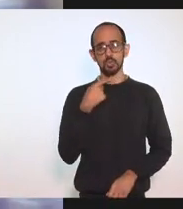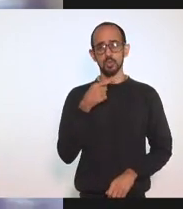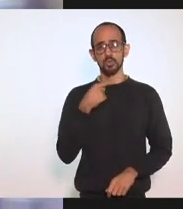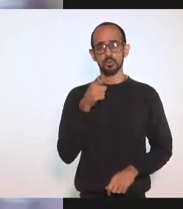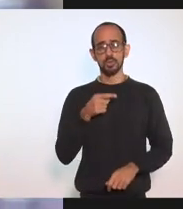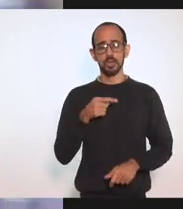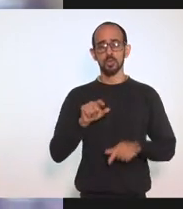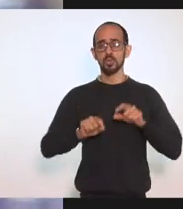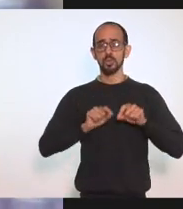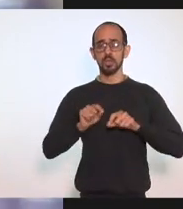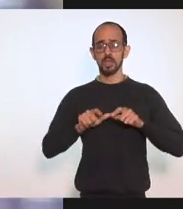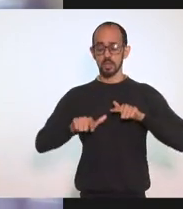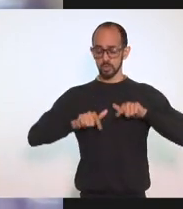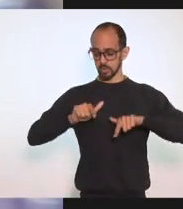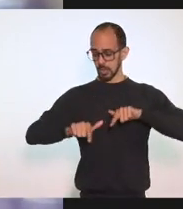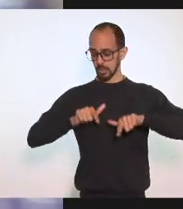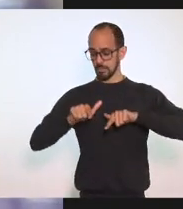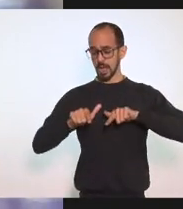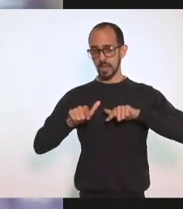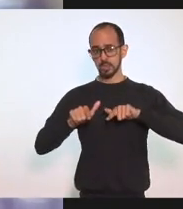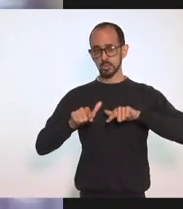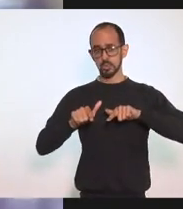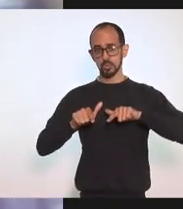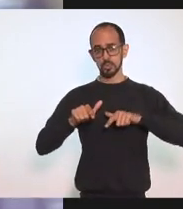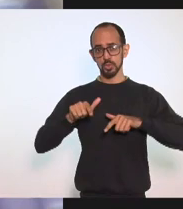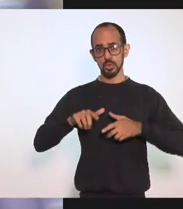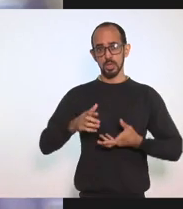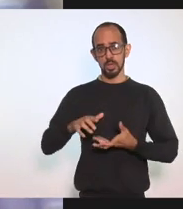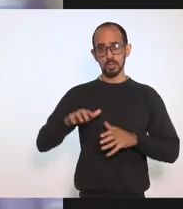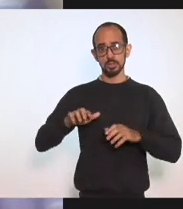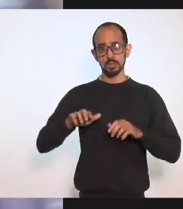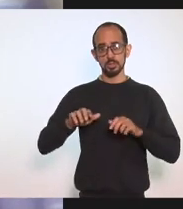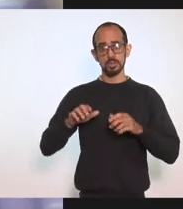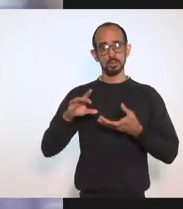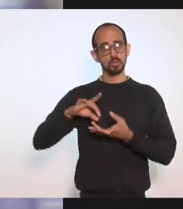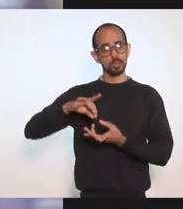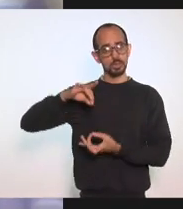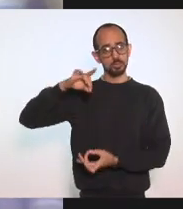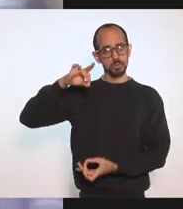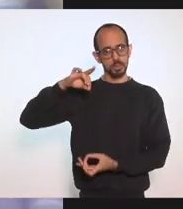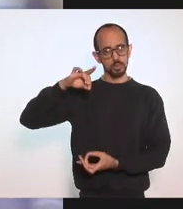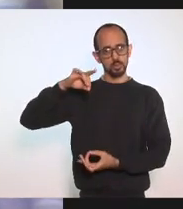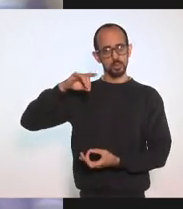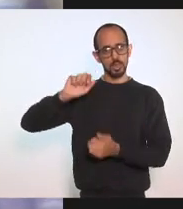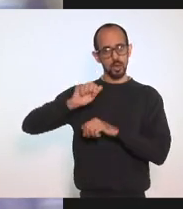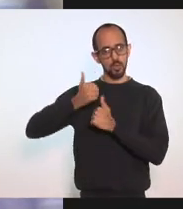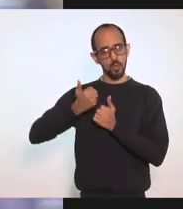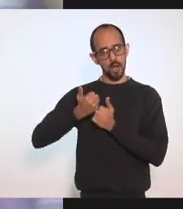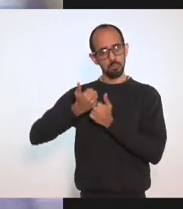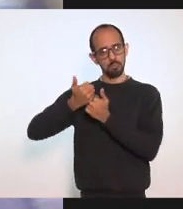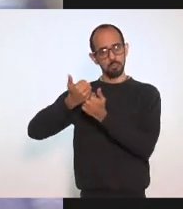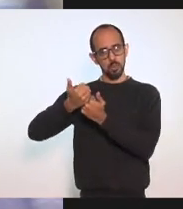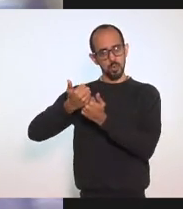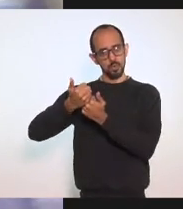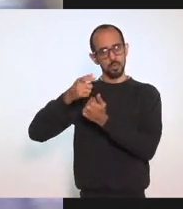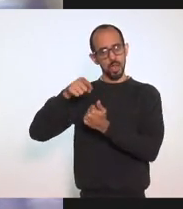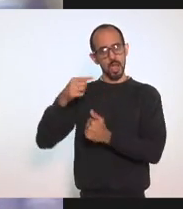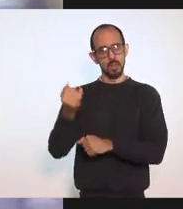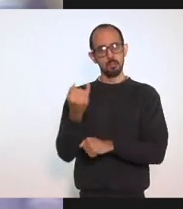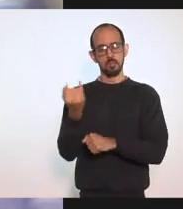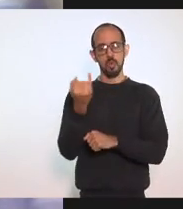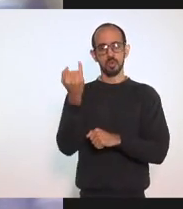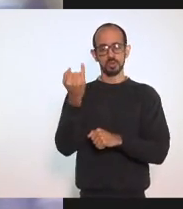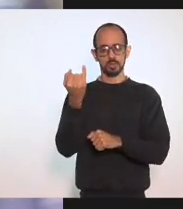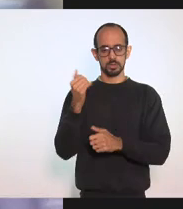Espiritual Que as igrejas Oferecem As pessoas Que vão buscar Apoio Que vão buscar Ajuda Tem sido Fundamental